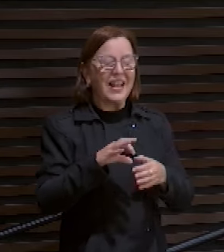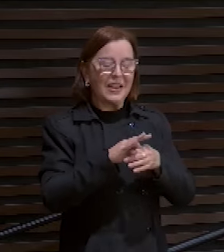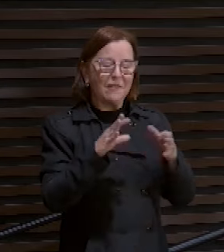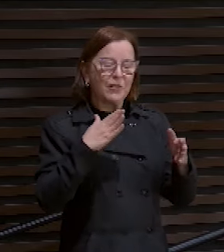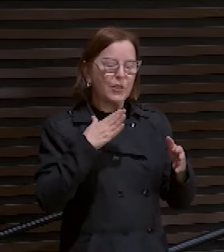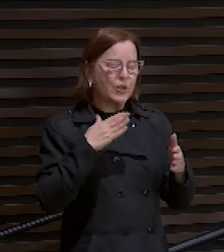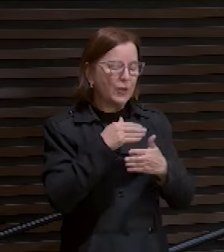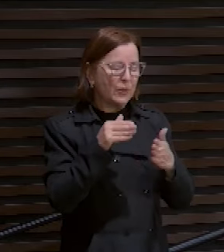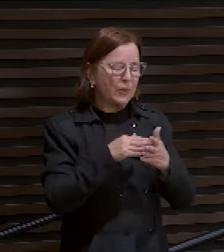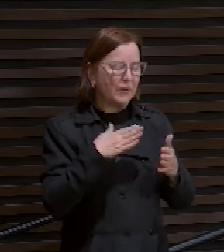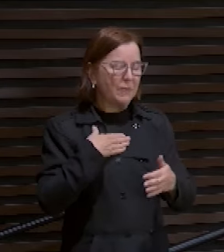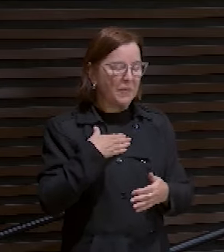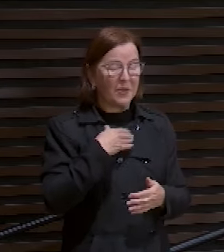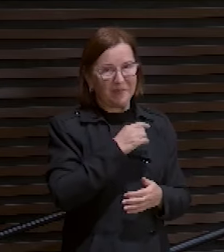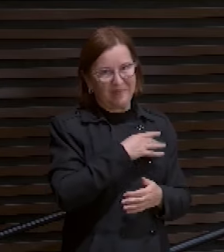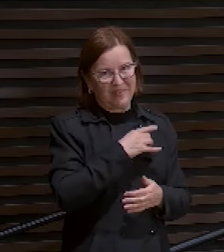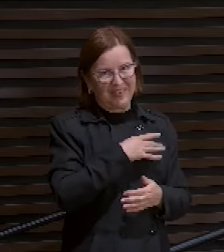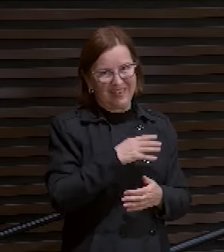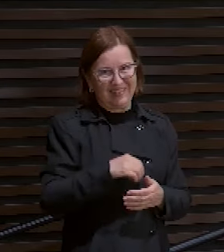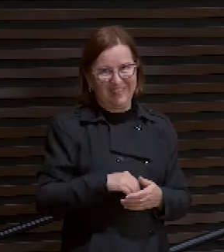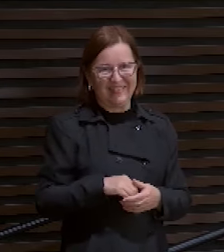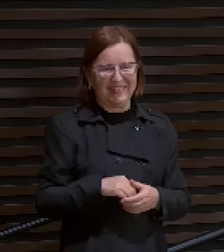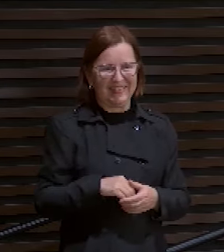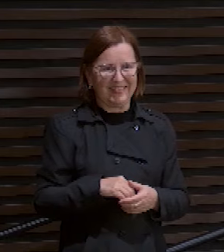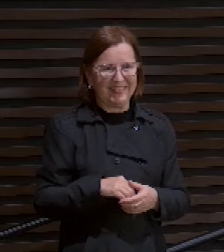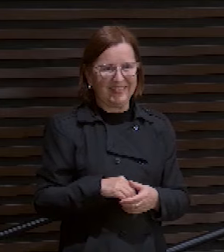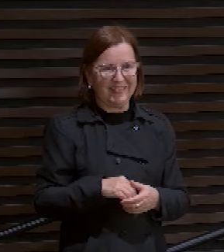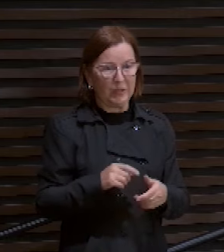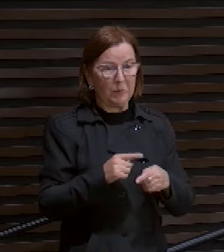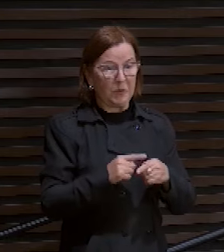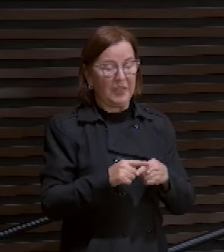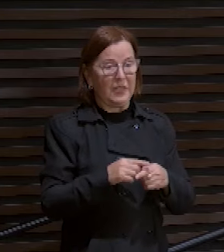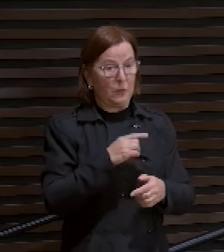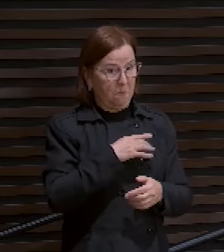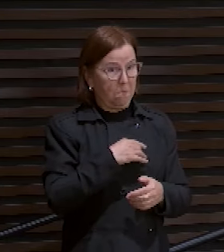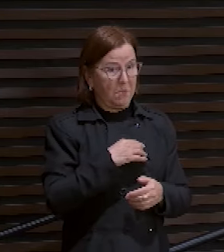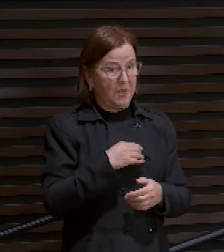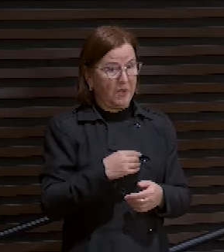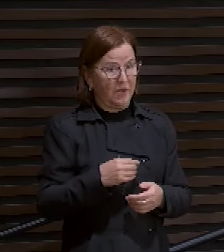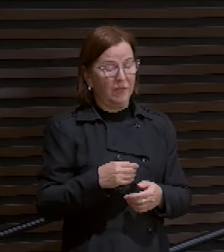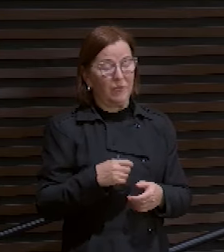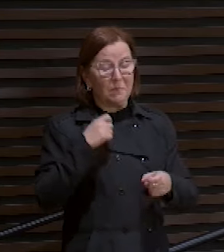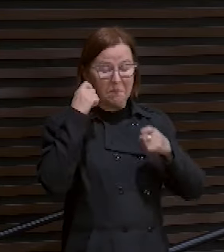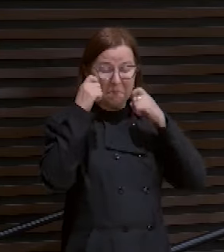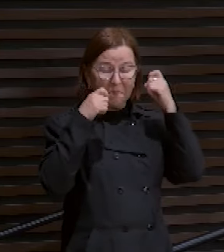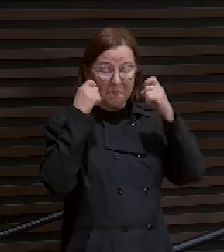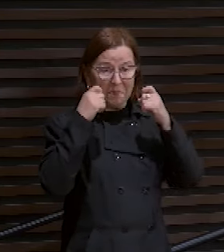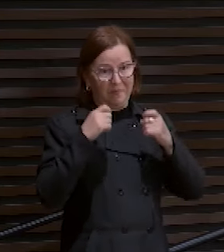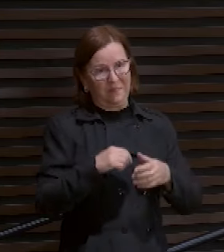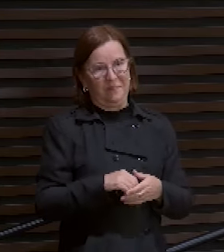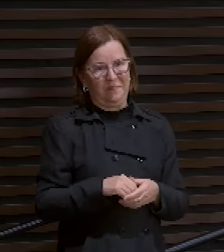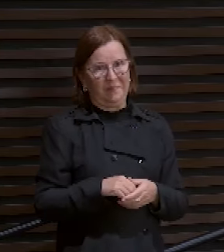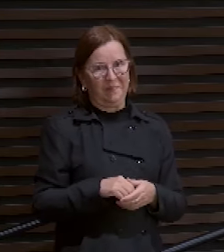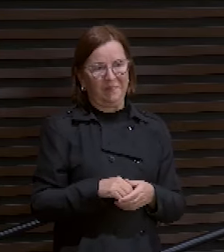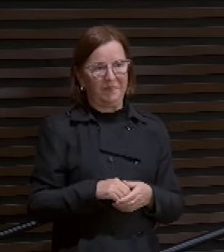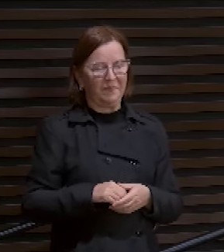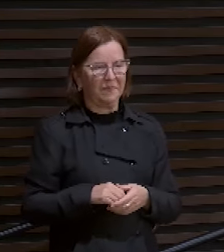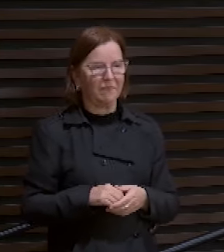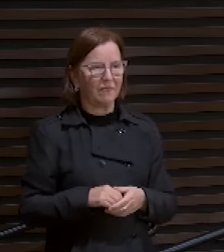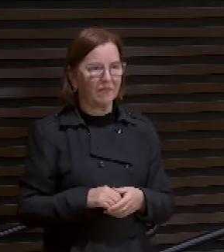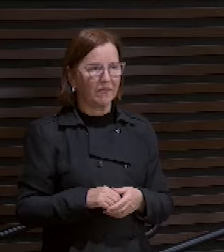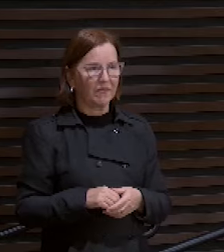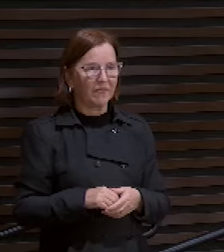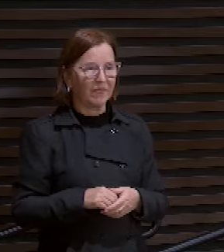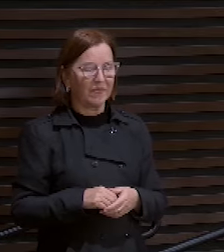medos. Porque é isso que vai me adoecer. É isso que vai me atormentar. São os medos. Agora,